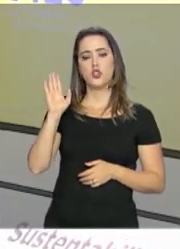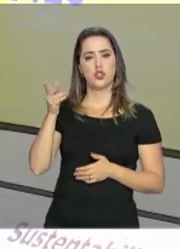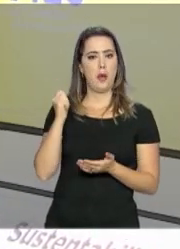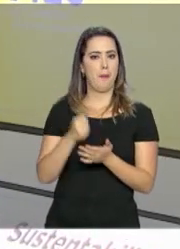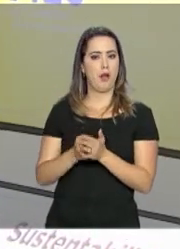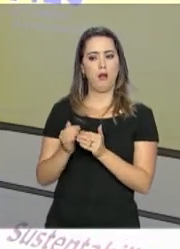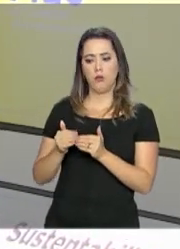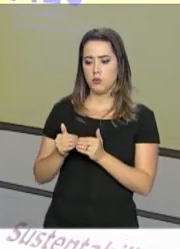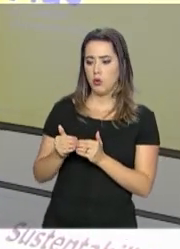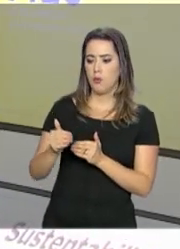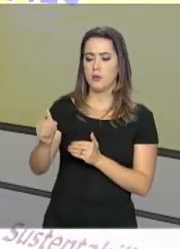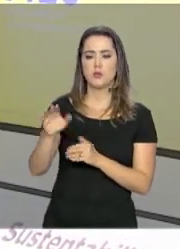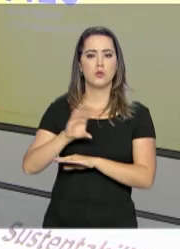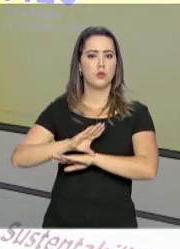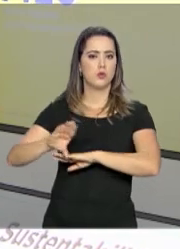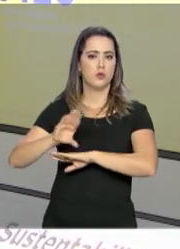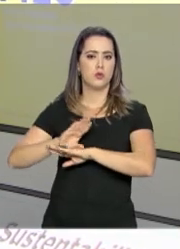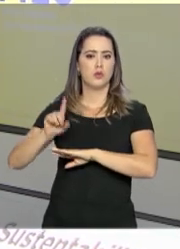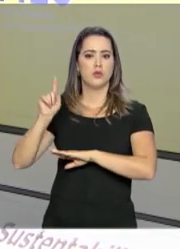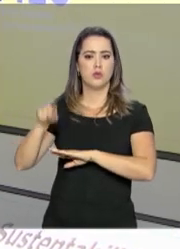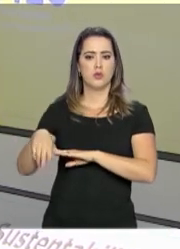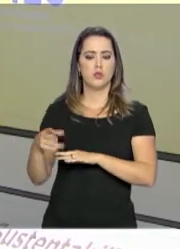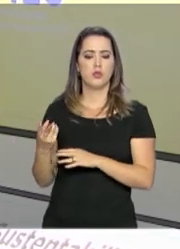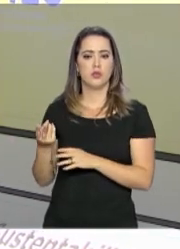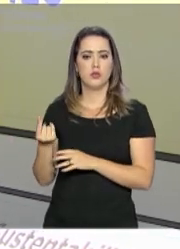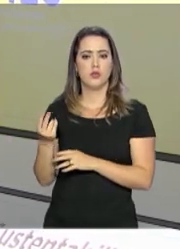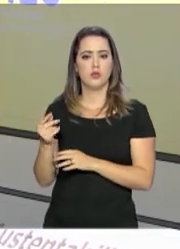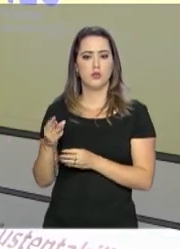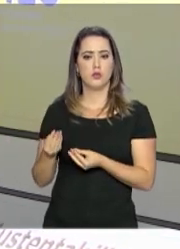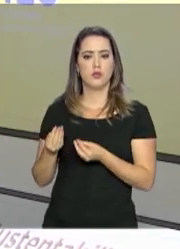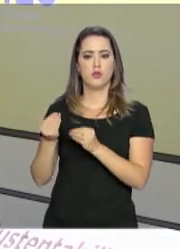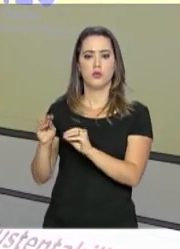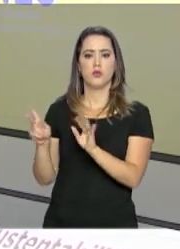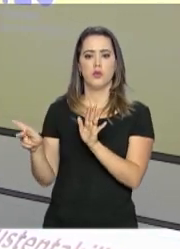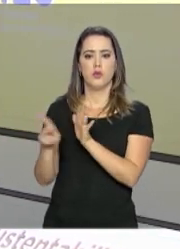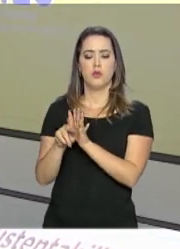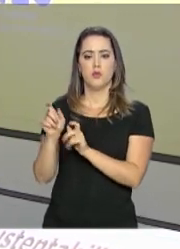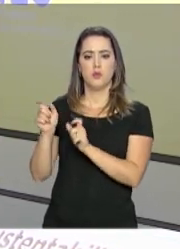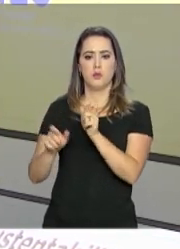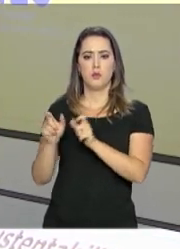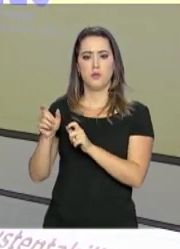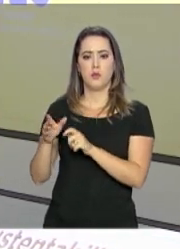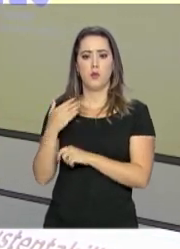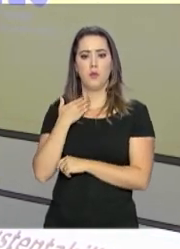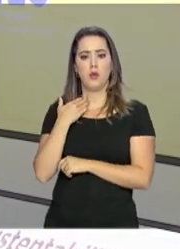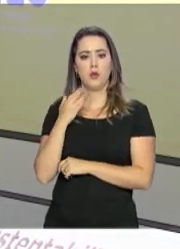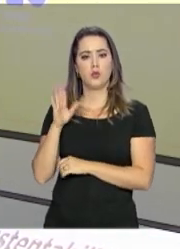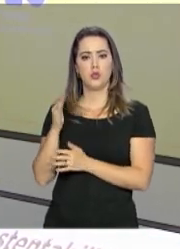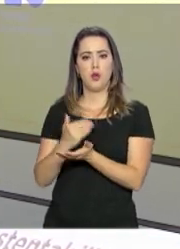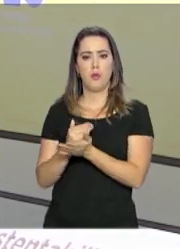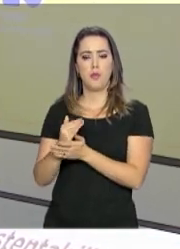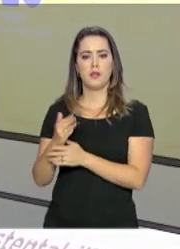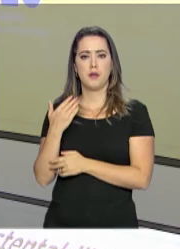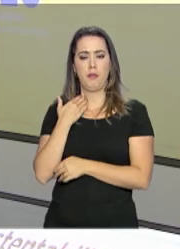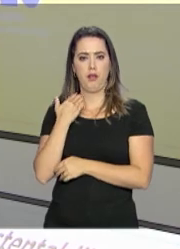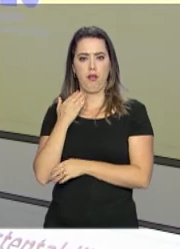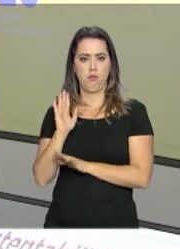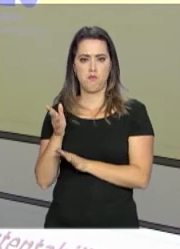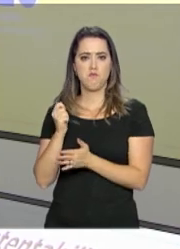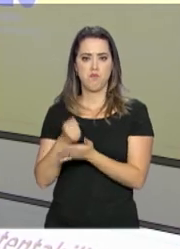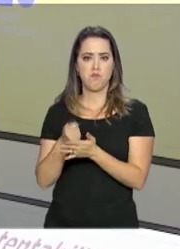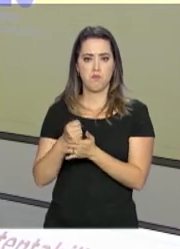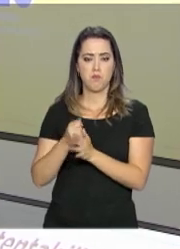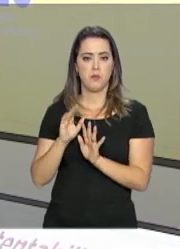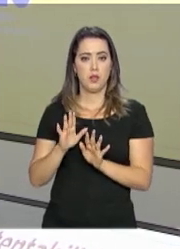durante o curso, que é uma modalidade de recursos fornecidos pelo próprio agente financeiro, os bancos. No FIES, que é